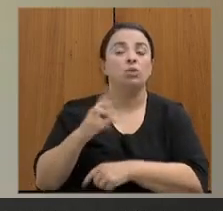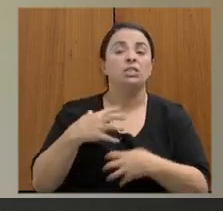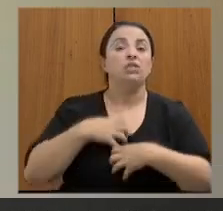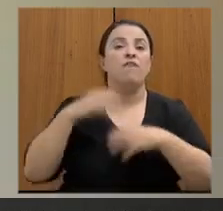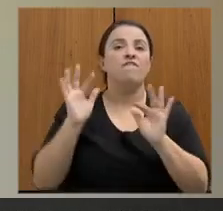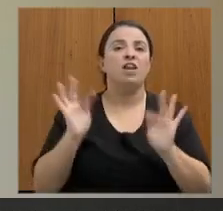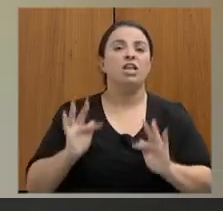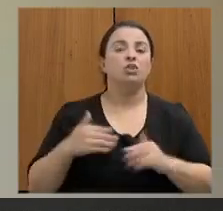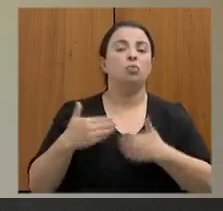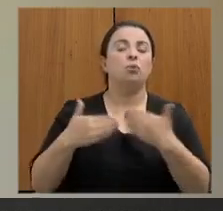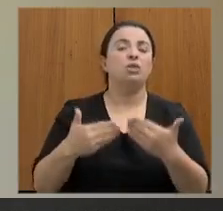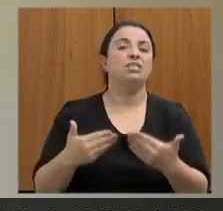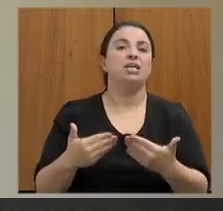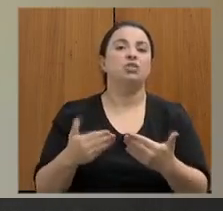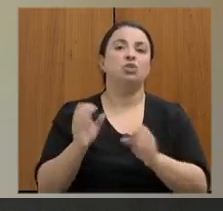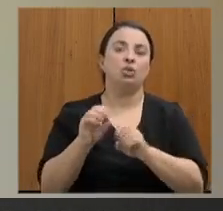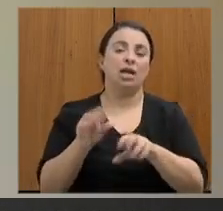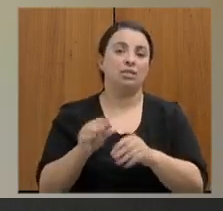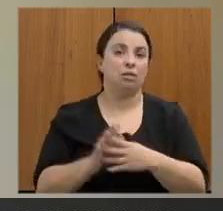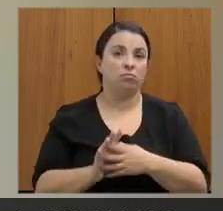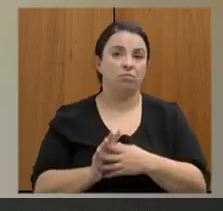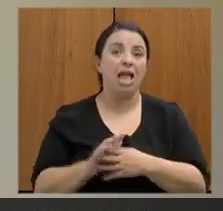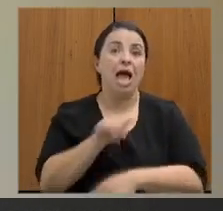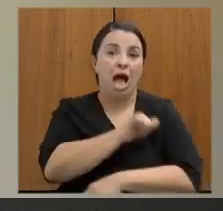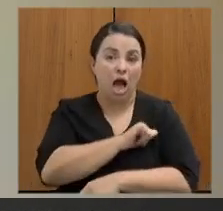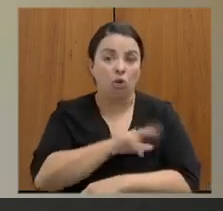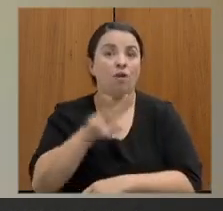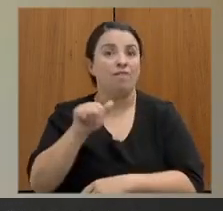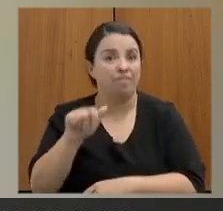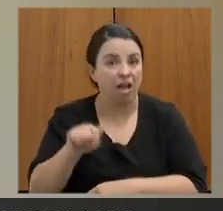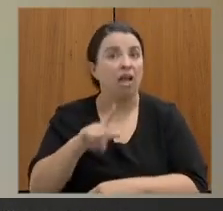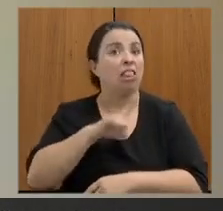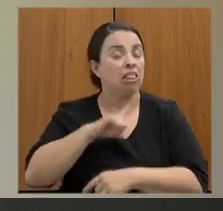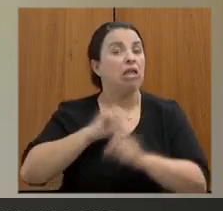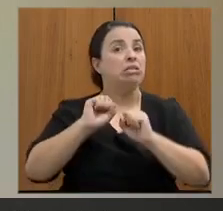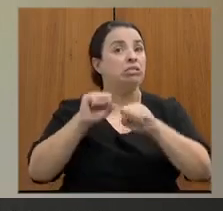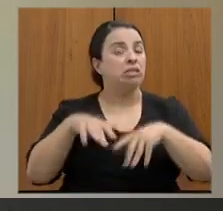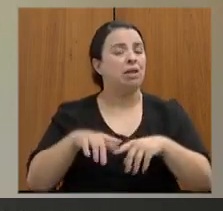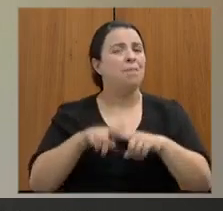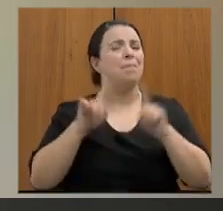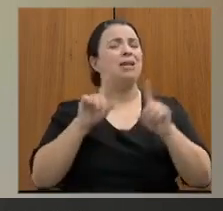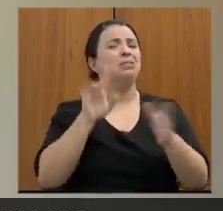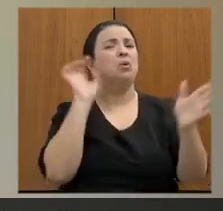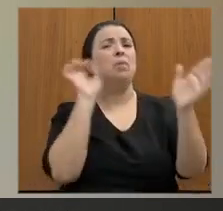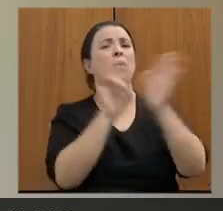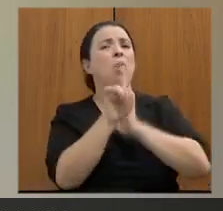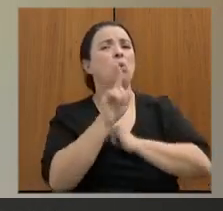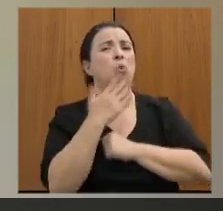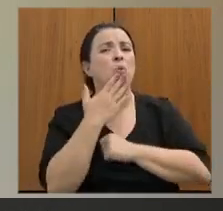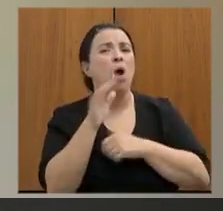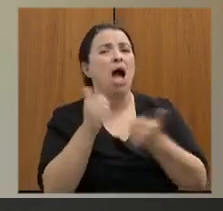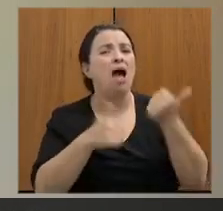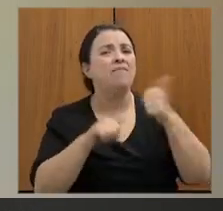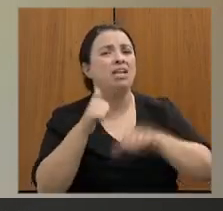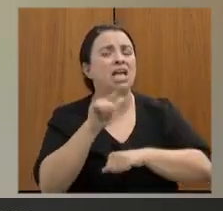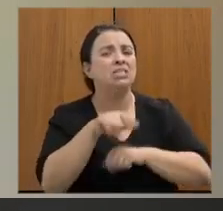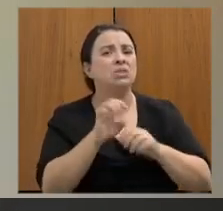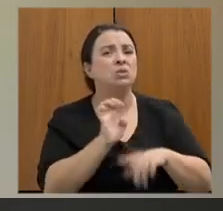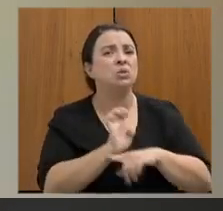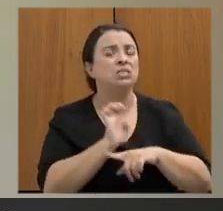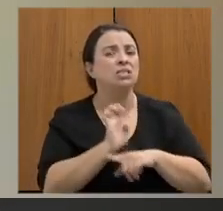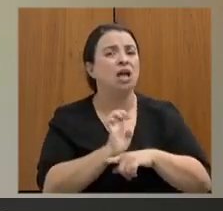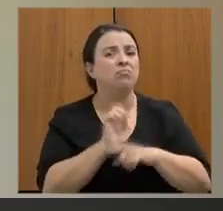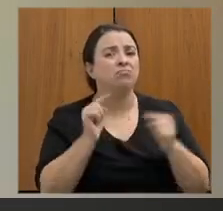alunos sem vaga secretária mas eu quero saber qual a avaliação do estado hoje em relação a implementação